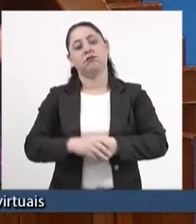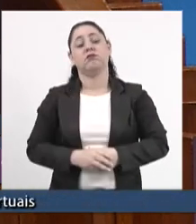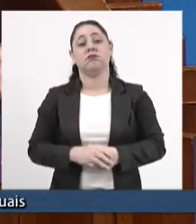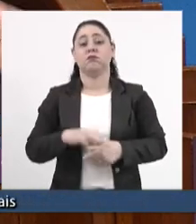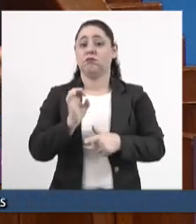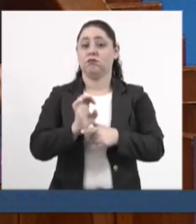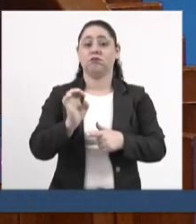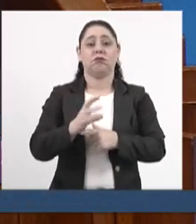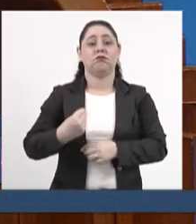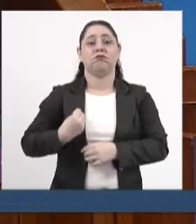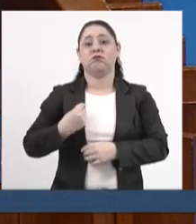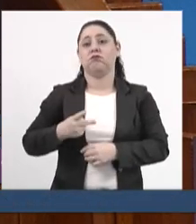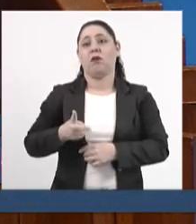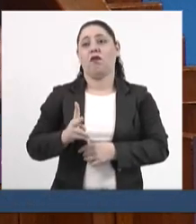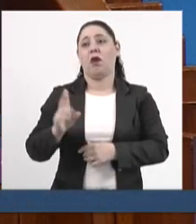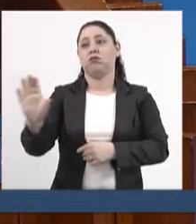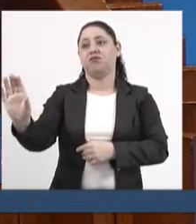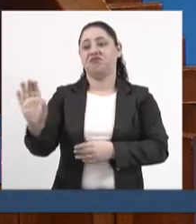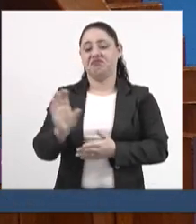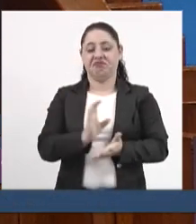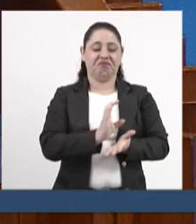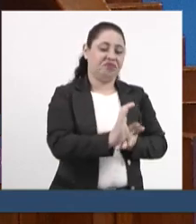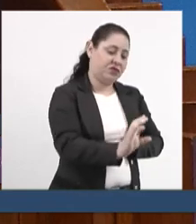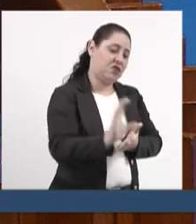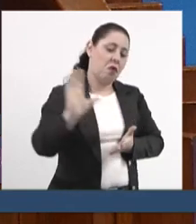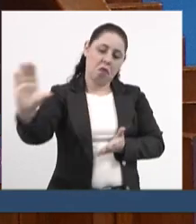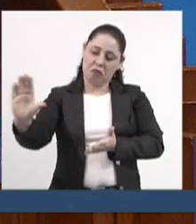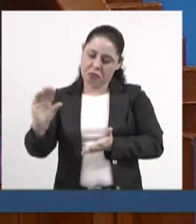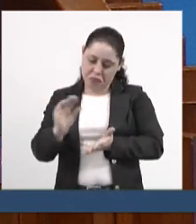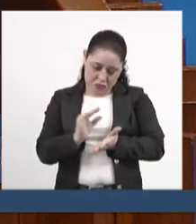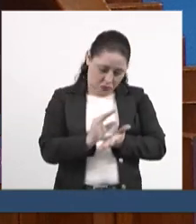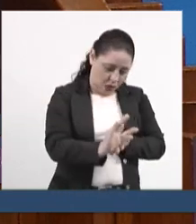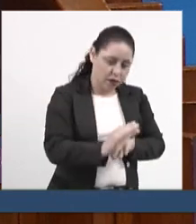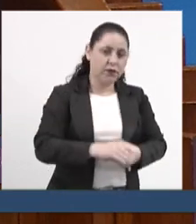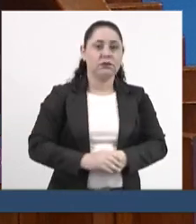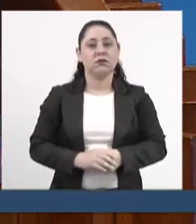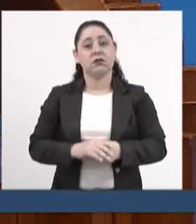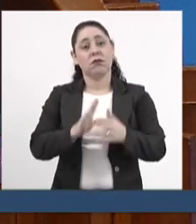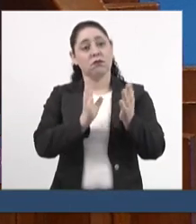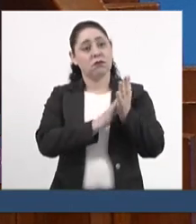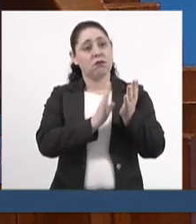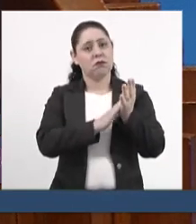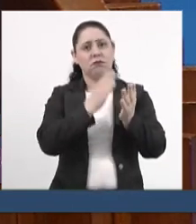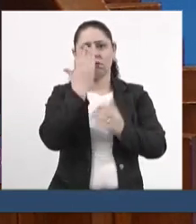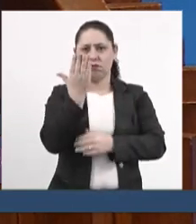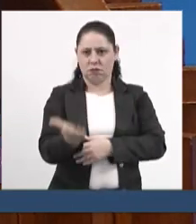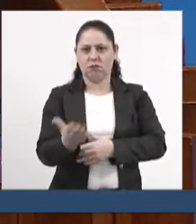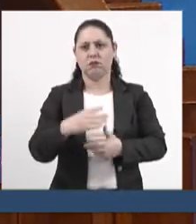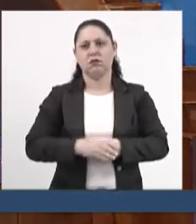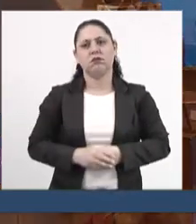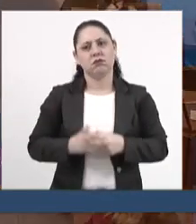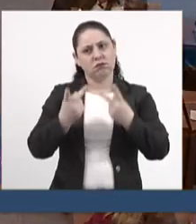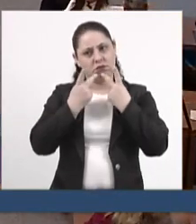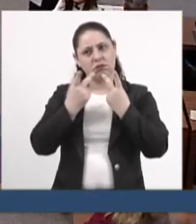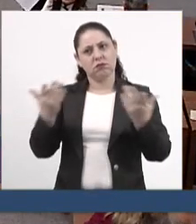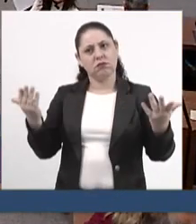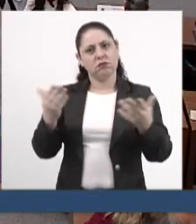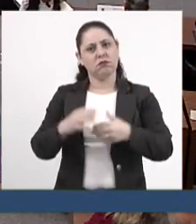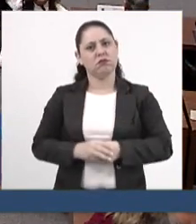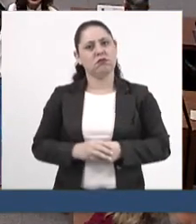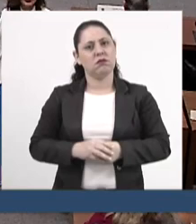do Sul passa a viver de repasse. Concedido a parte, senhor presidente. Parabenizar a Vossa Excelência pela manifestação.